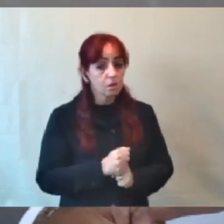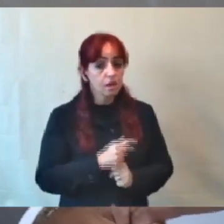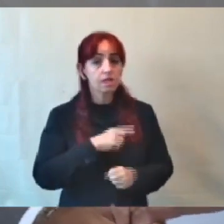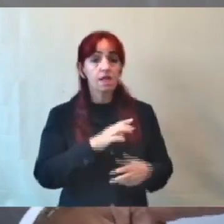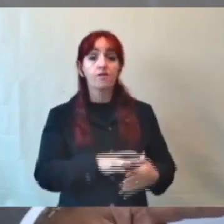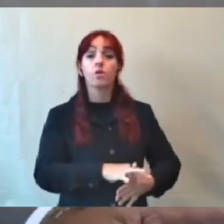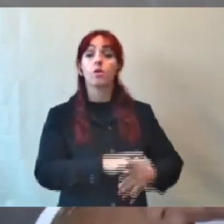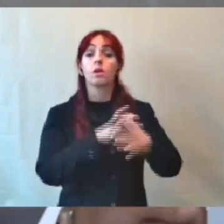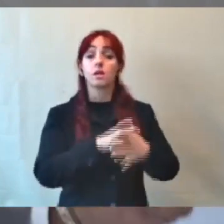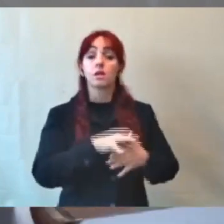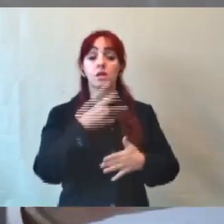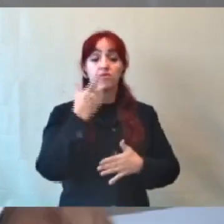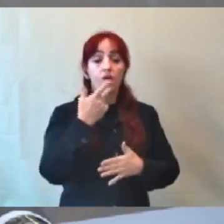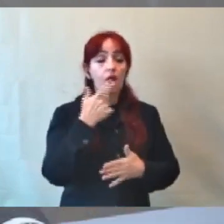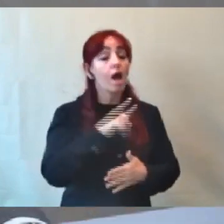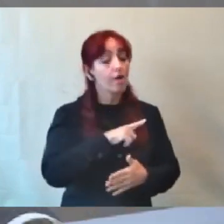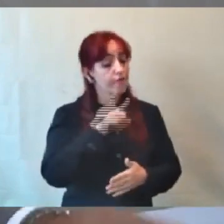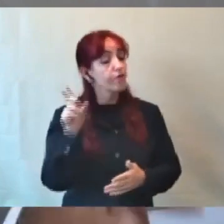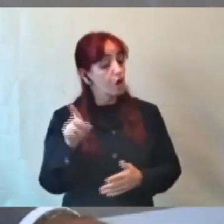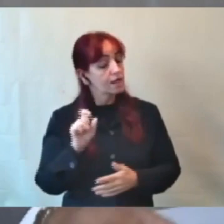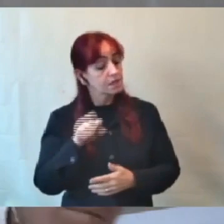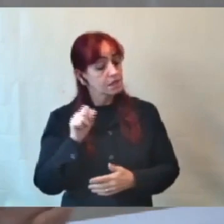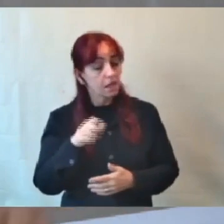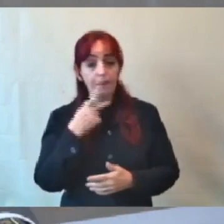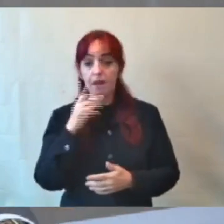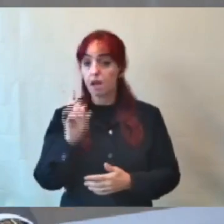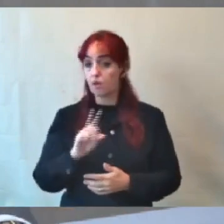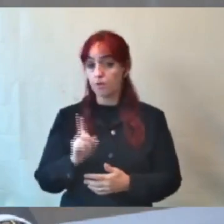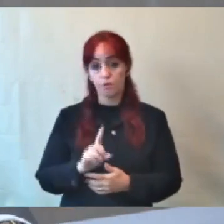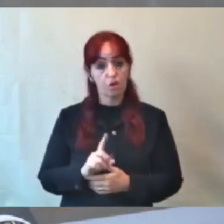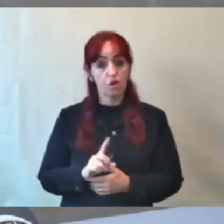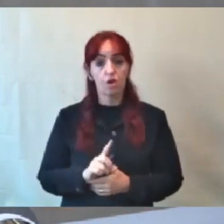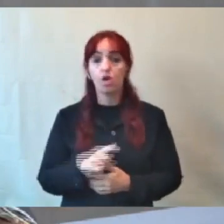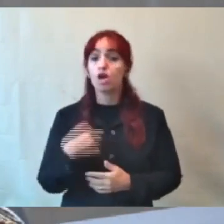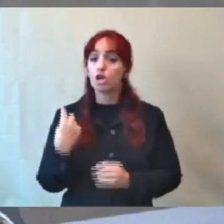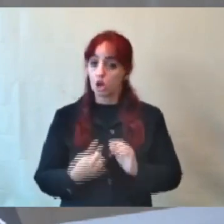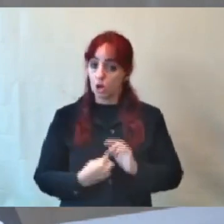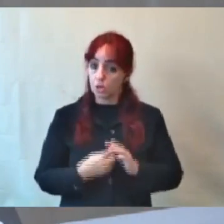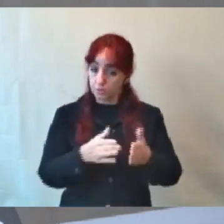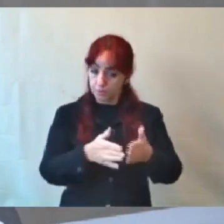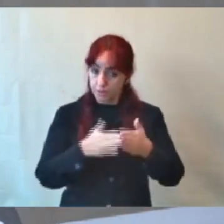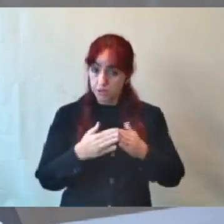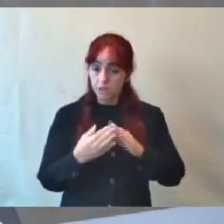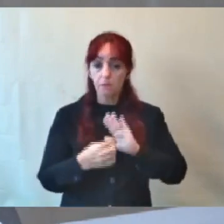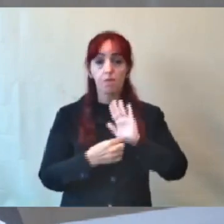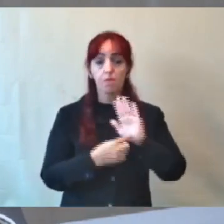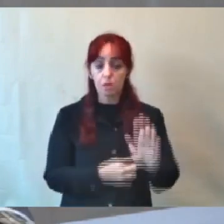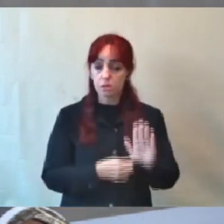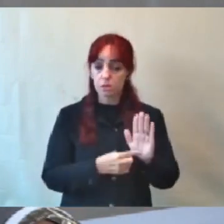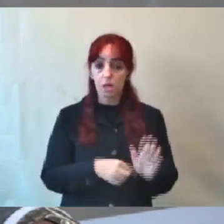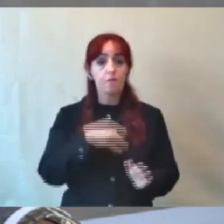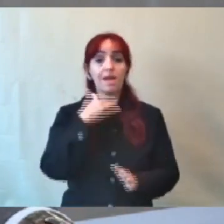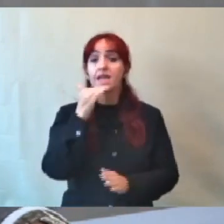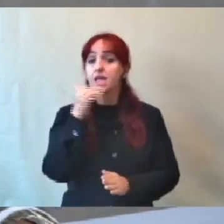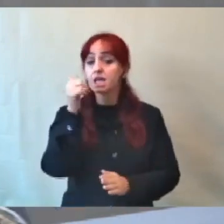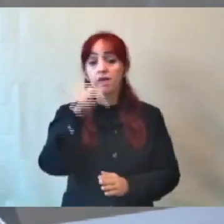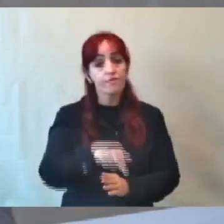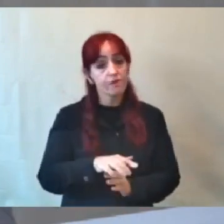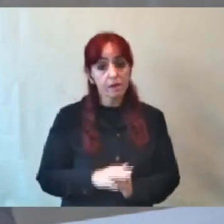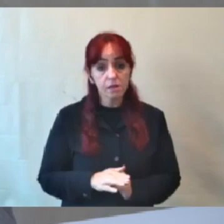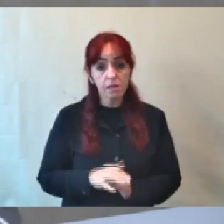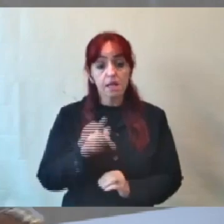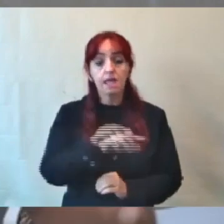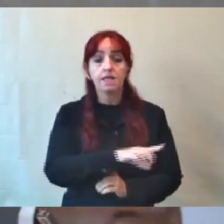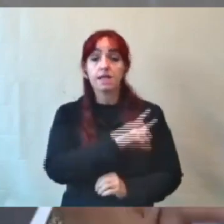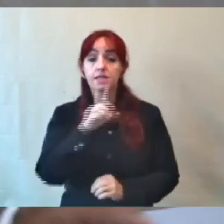pessoa falar. Nós pedimos aqui a casa, a casa mostrou que não veio ninguém, e, nesse dia, o presidente era o vereador Wesley e o Braulio